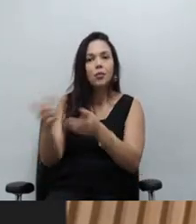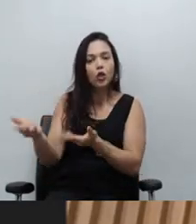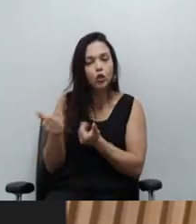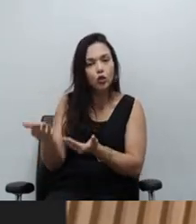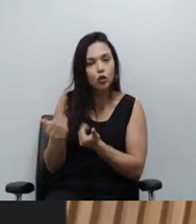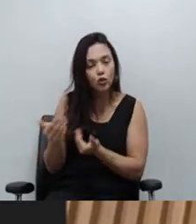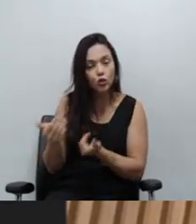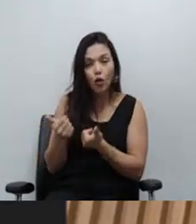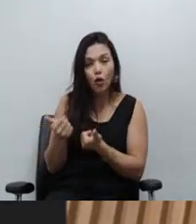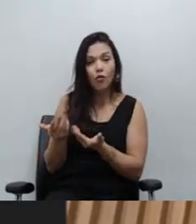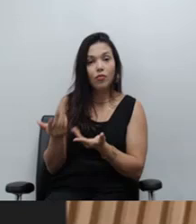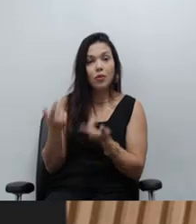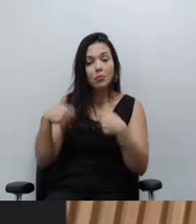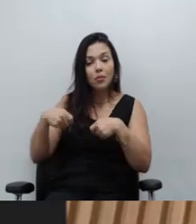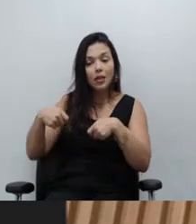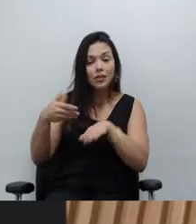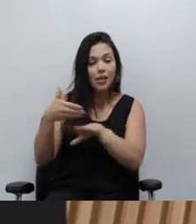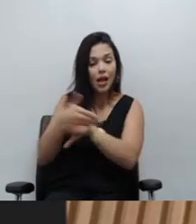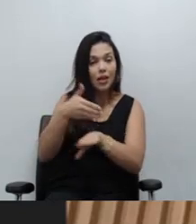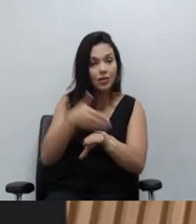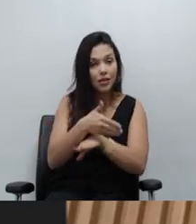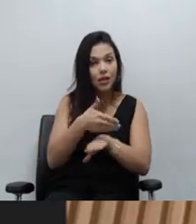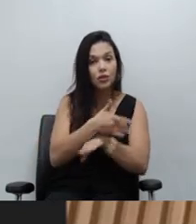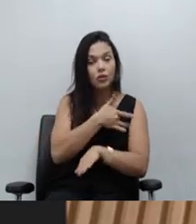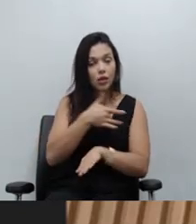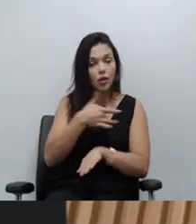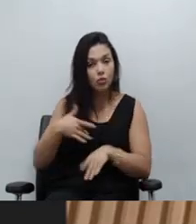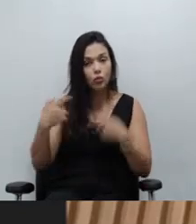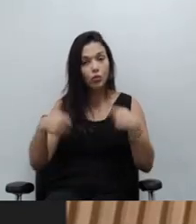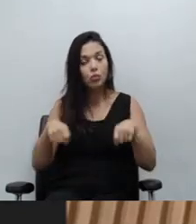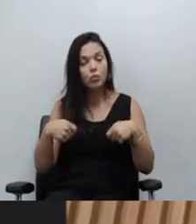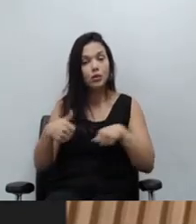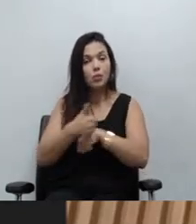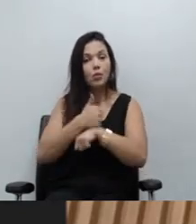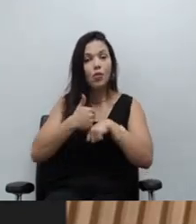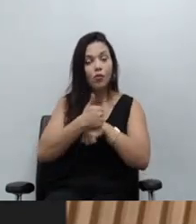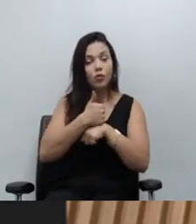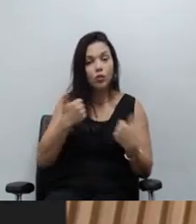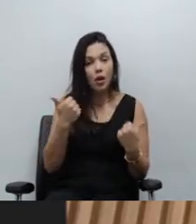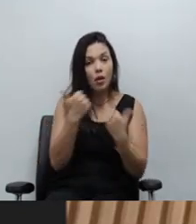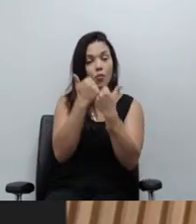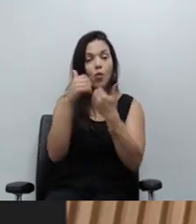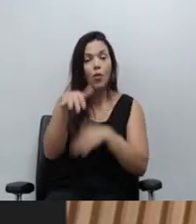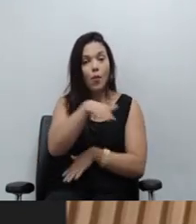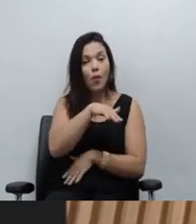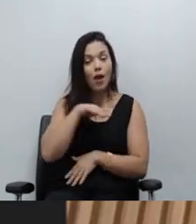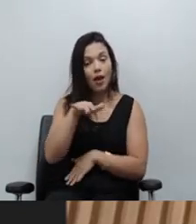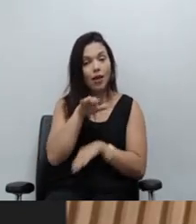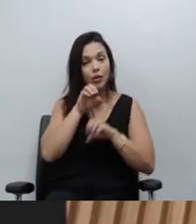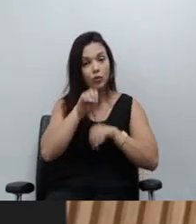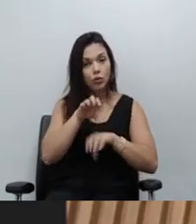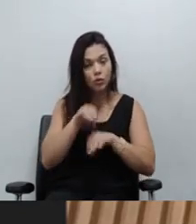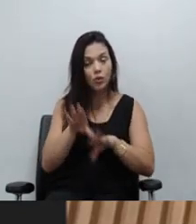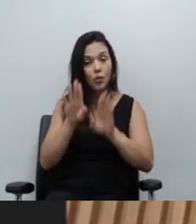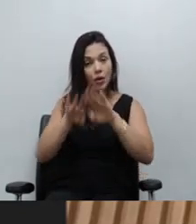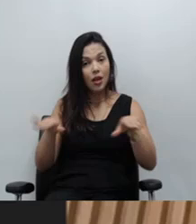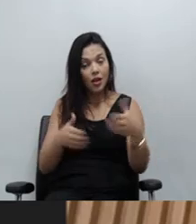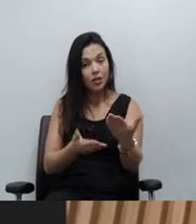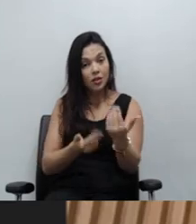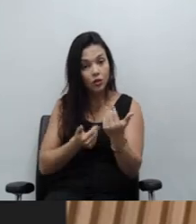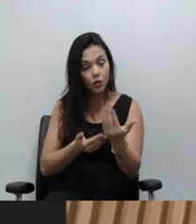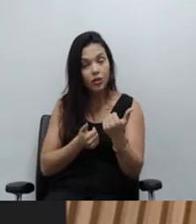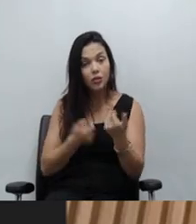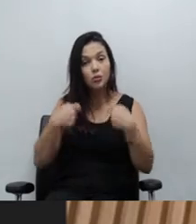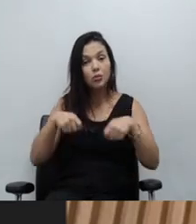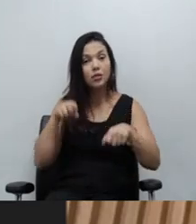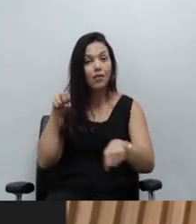acesso à saúde, a profissionais de apoio na área da educação, crianças e adolescentes que precisam de vaga